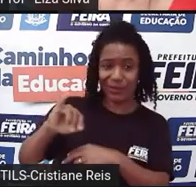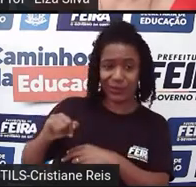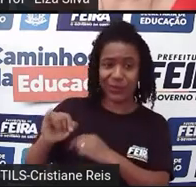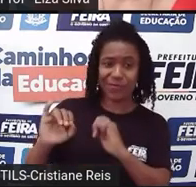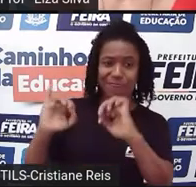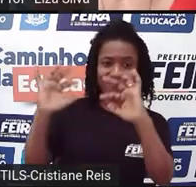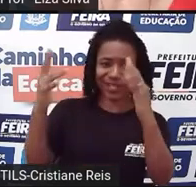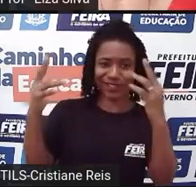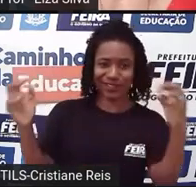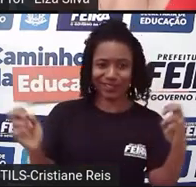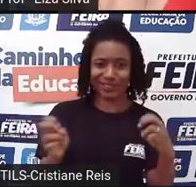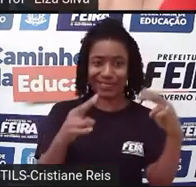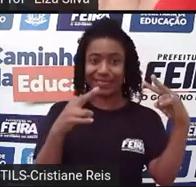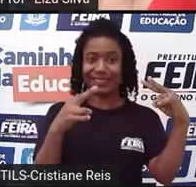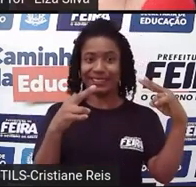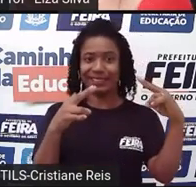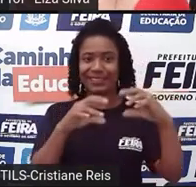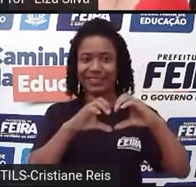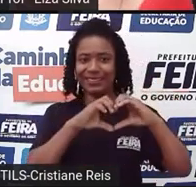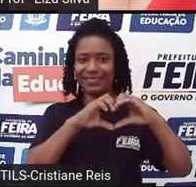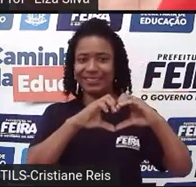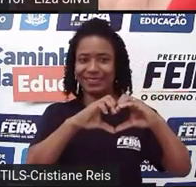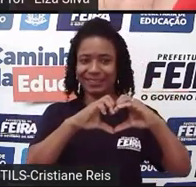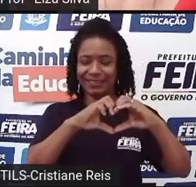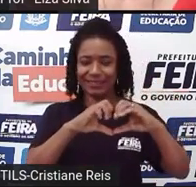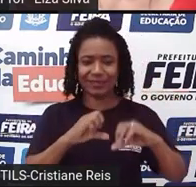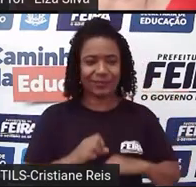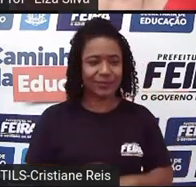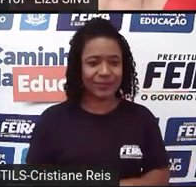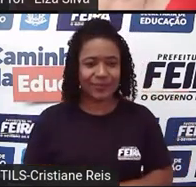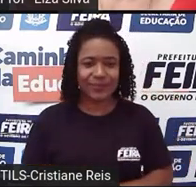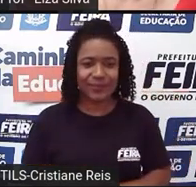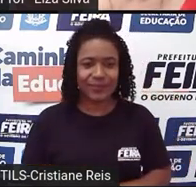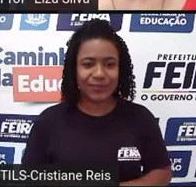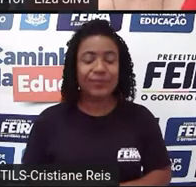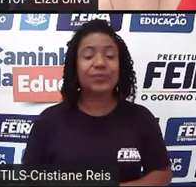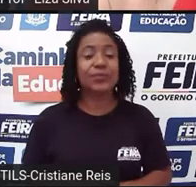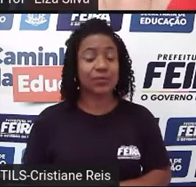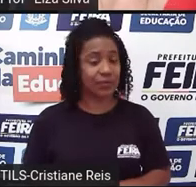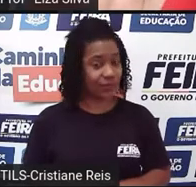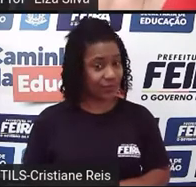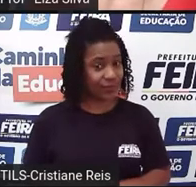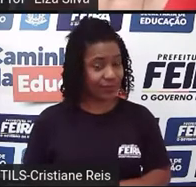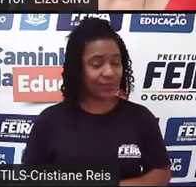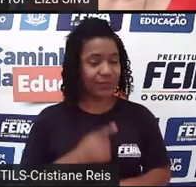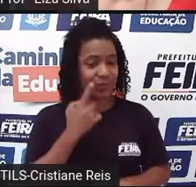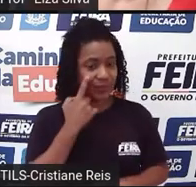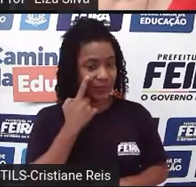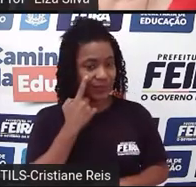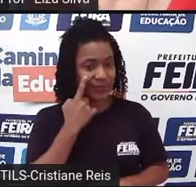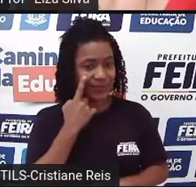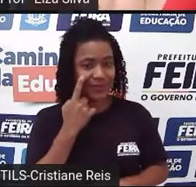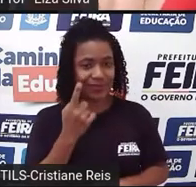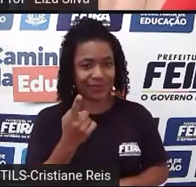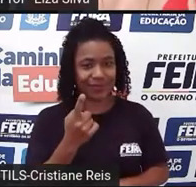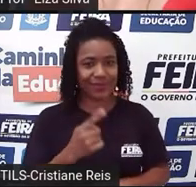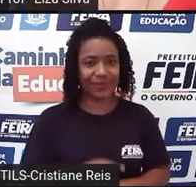Let's go. Number three. A próxima cena diz respeito ao